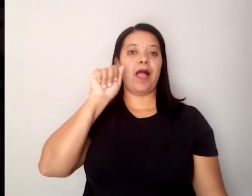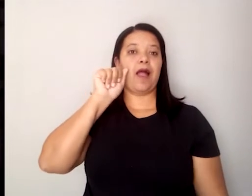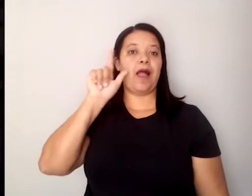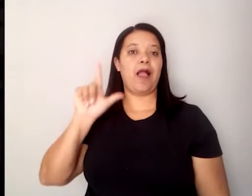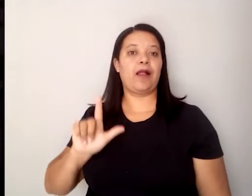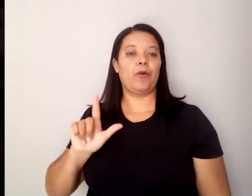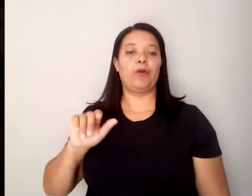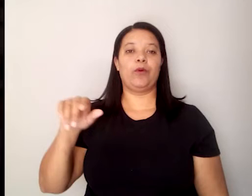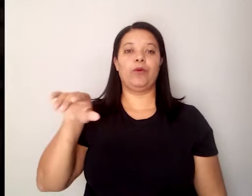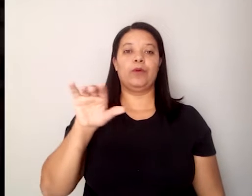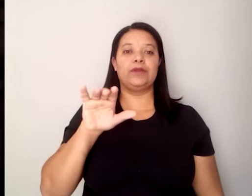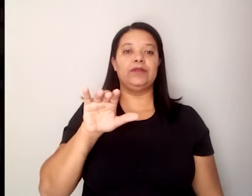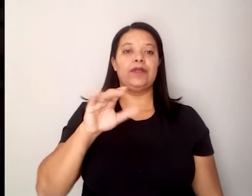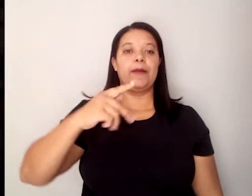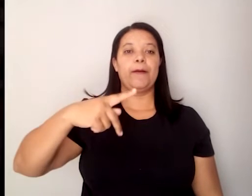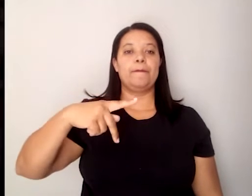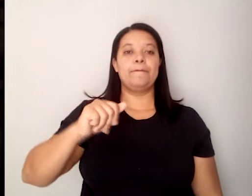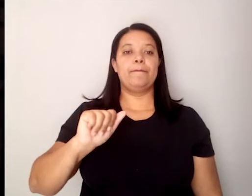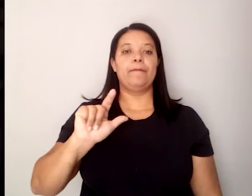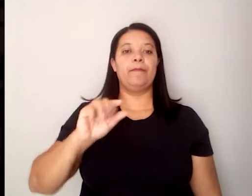que vieram para o sul de Minas,